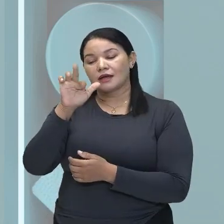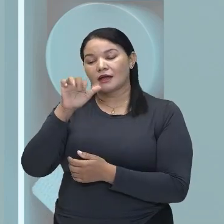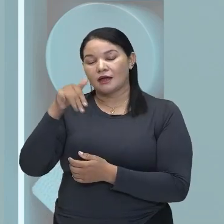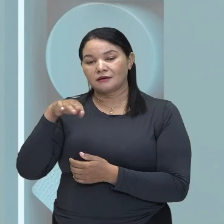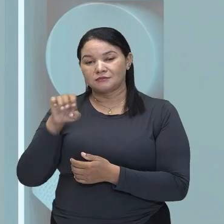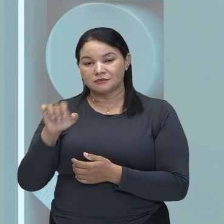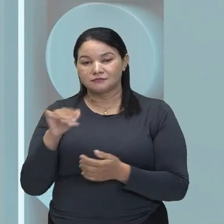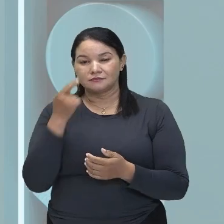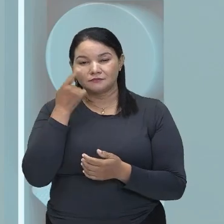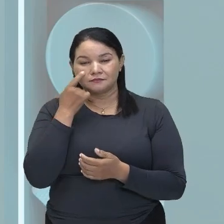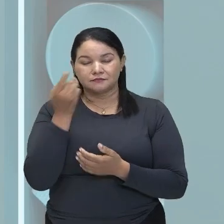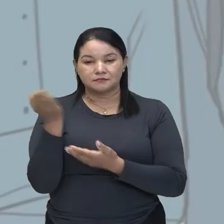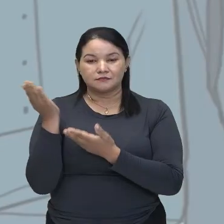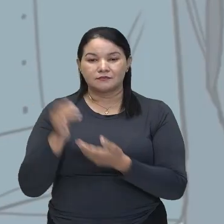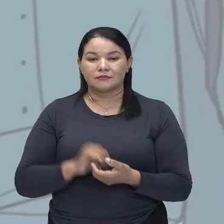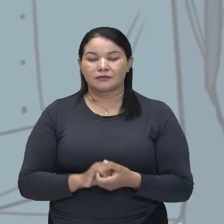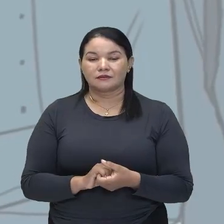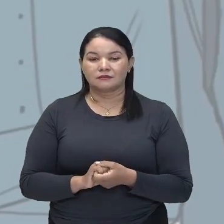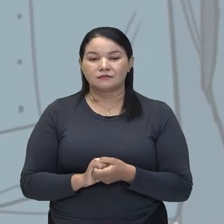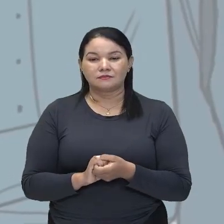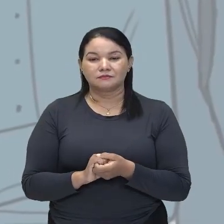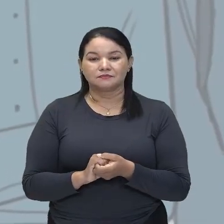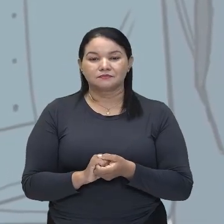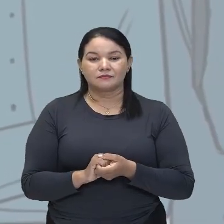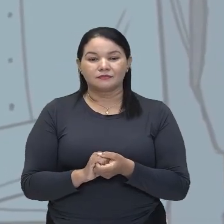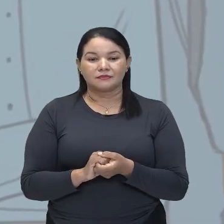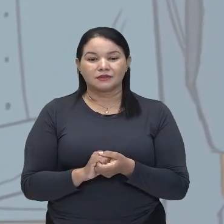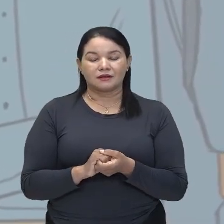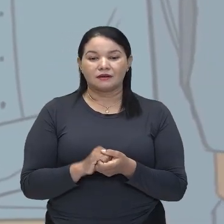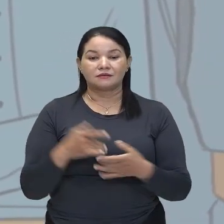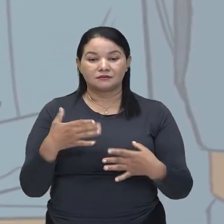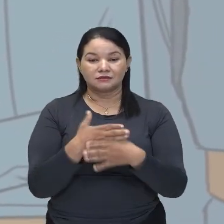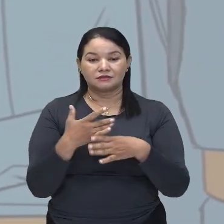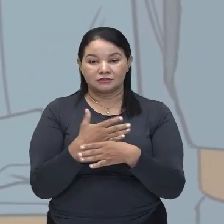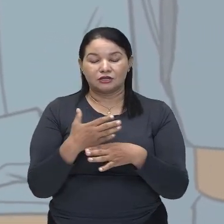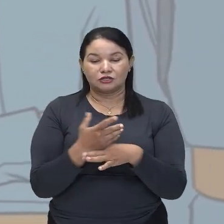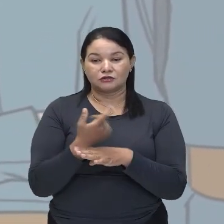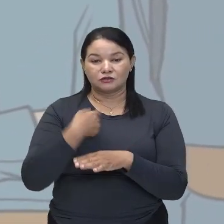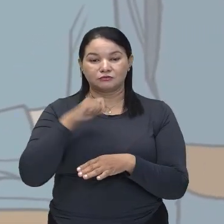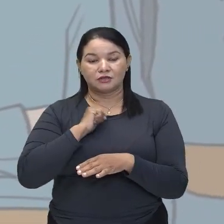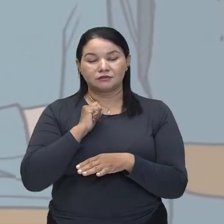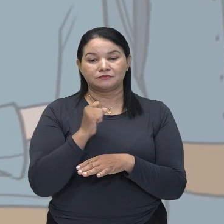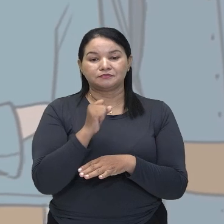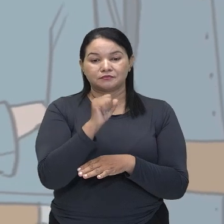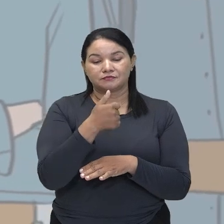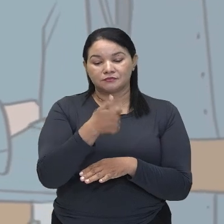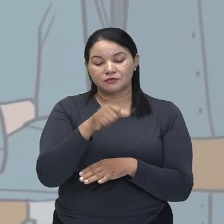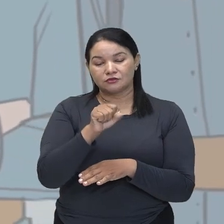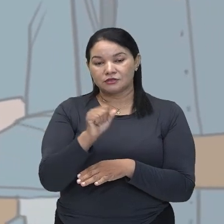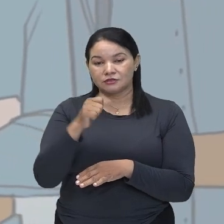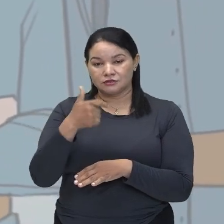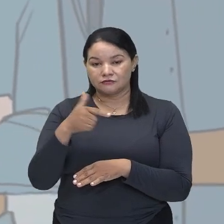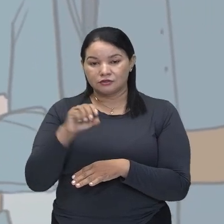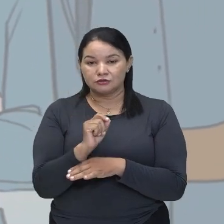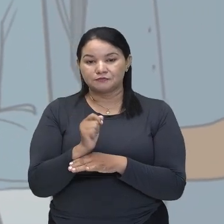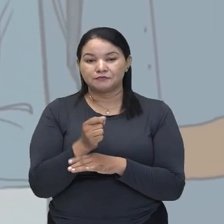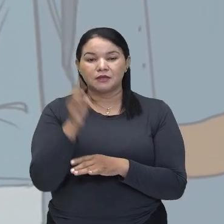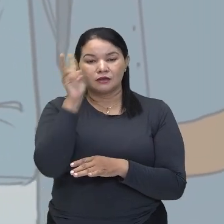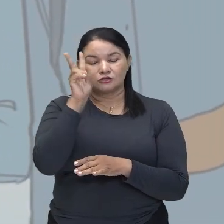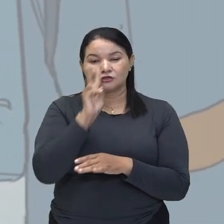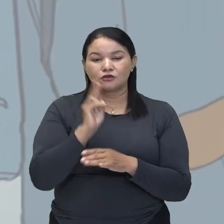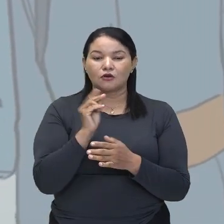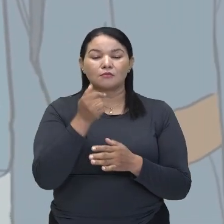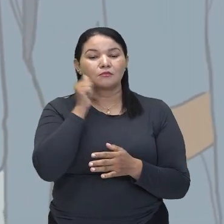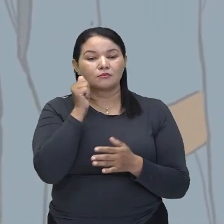nessa animação. Ambientada na cidade de Sevilha, Espanha, Em 1820, A ópera conta a história de Carmen,